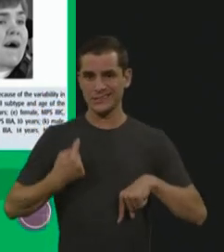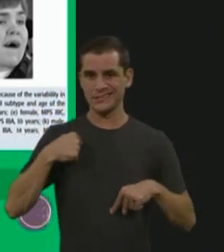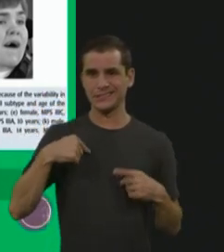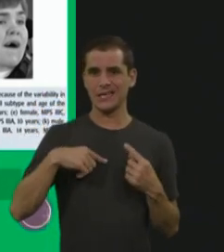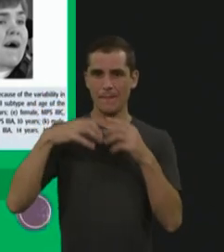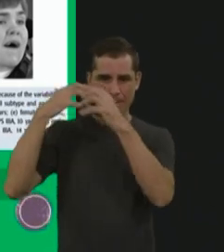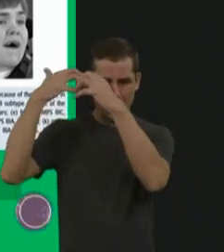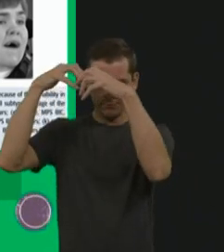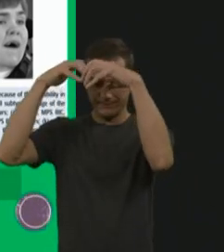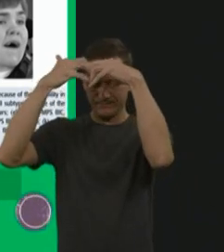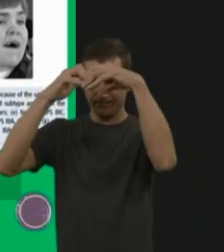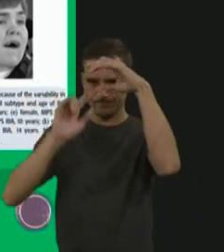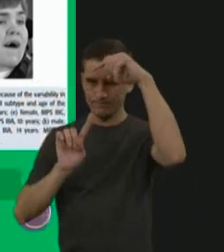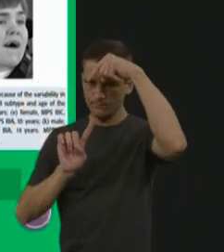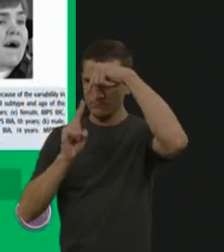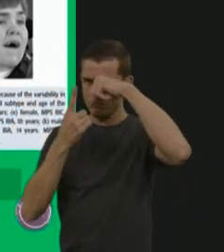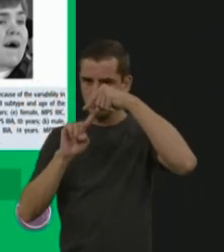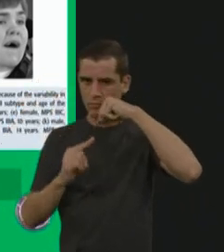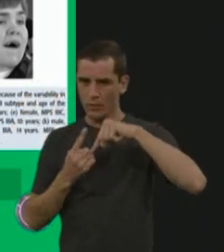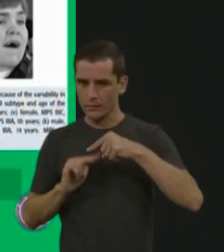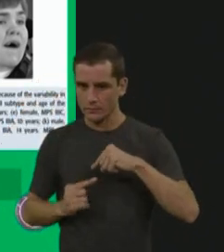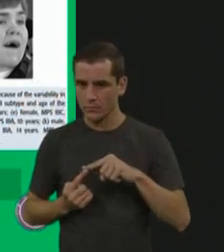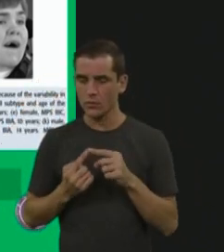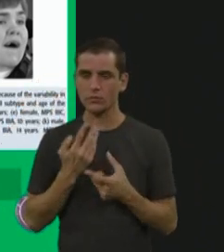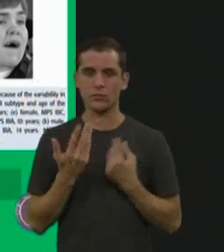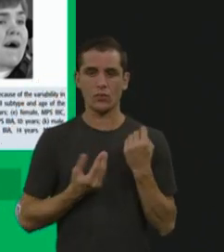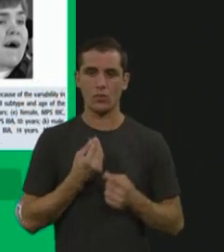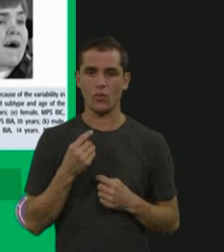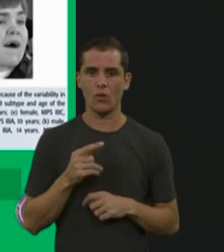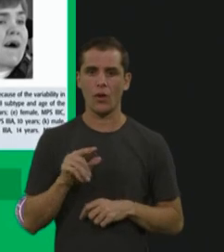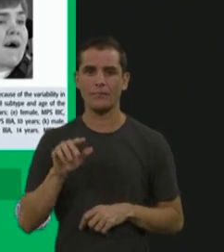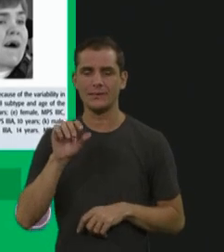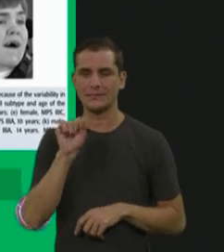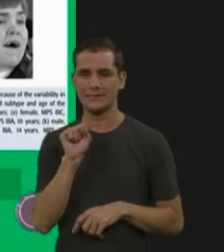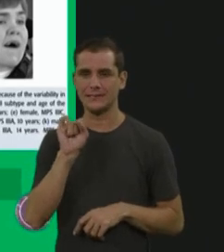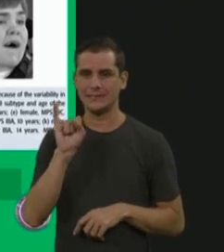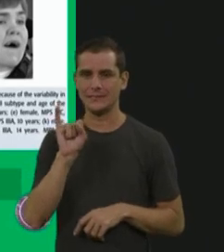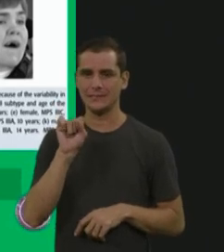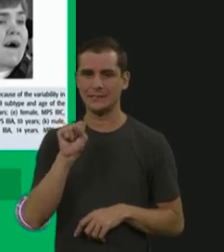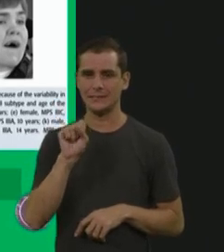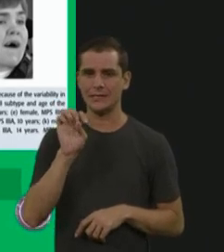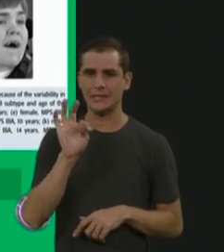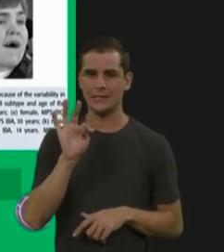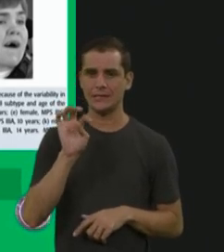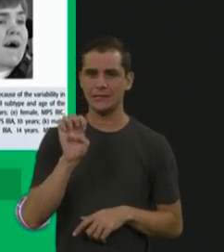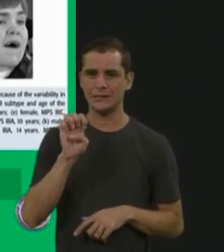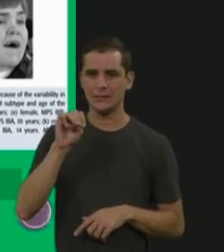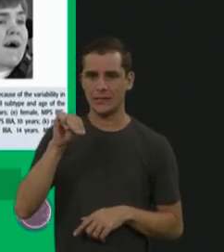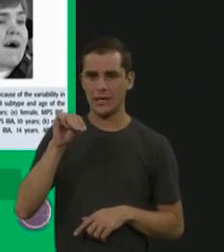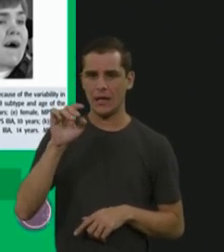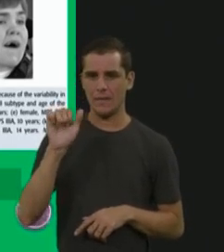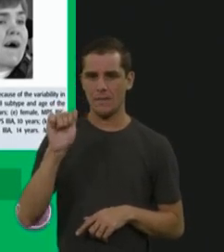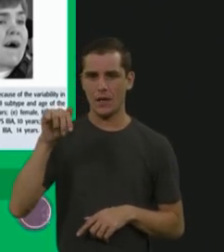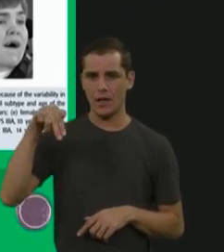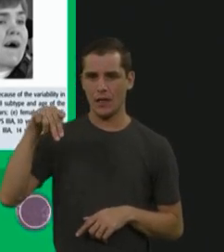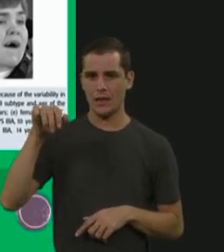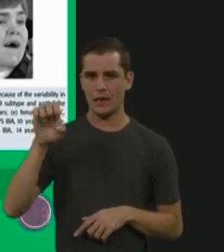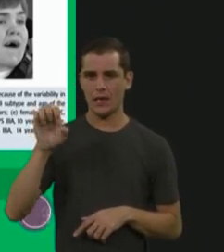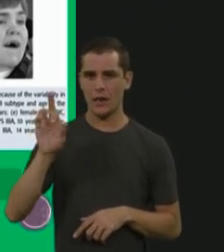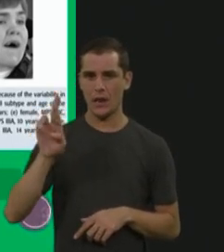tem, né? A Sociedade de Genética elaborou vários protocolos onde crianças com transtorno do espectro autista devem ser